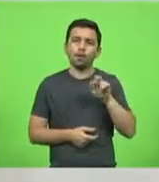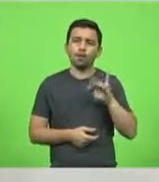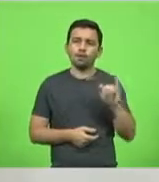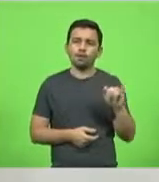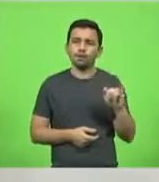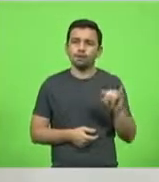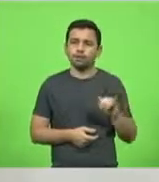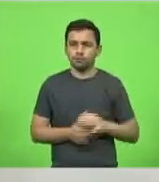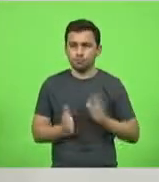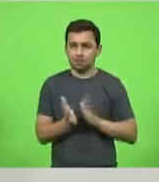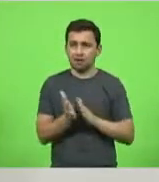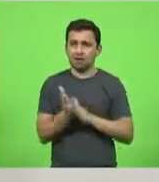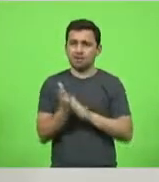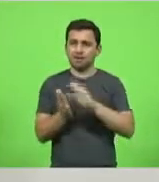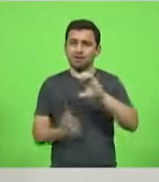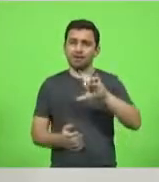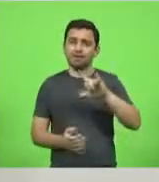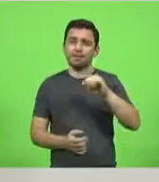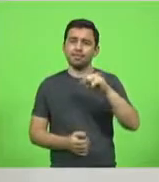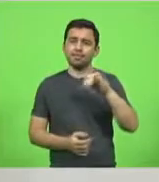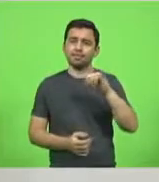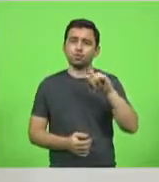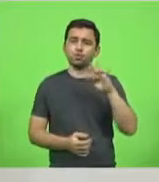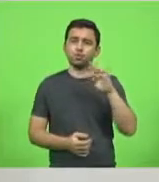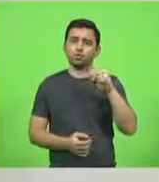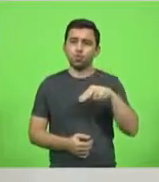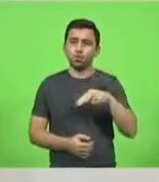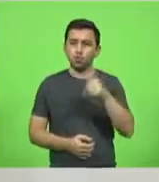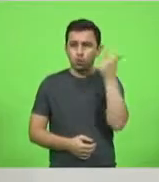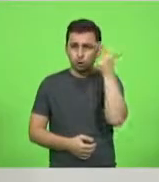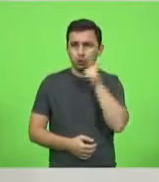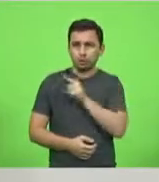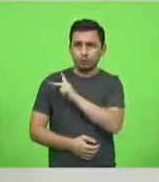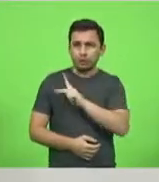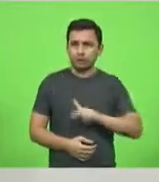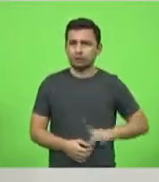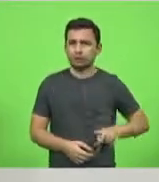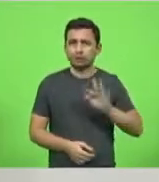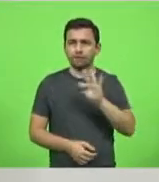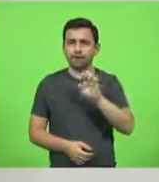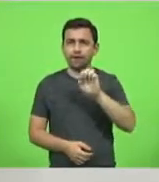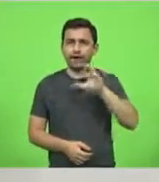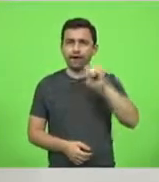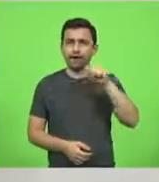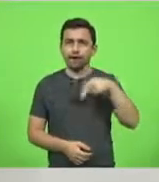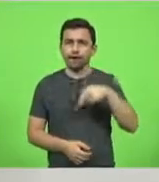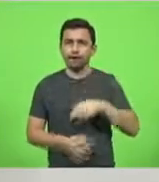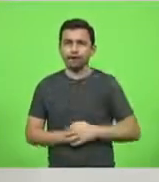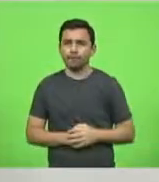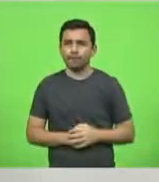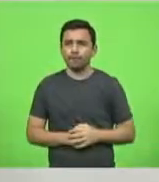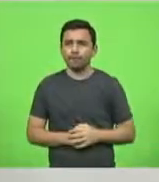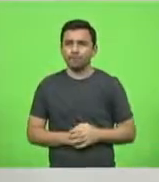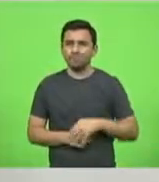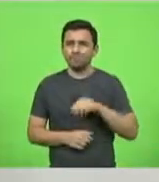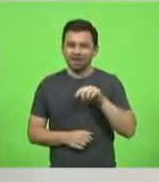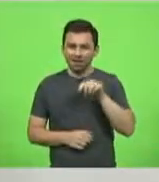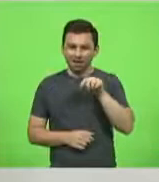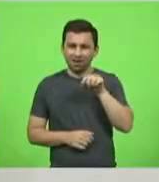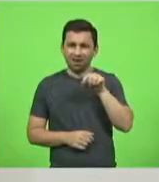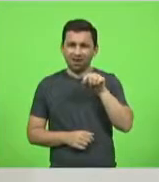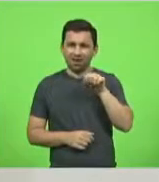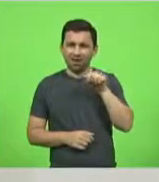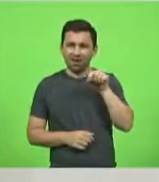Parabéns para o Clenilto, que conseguiu lá a presidência da FECAM. Mas uma companhia receber mais policiais do que um